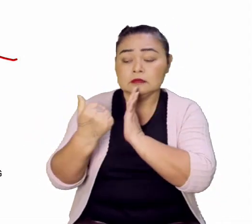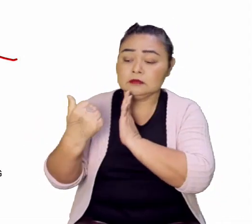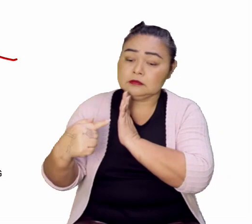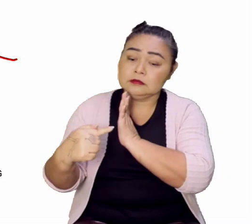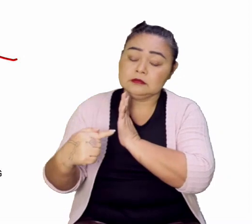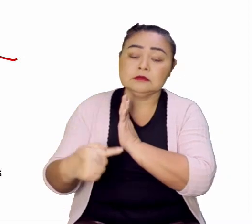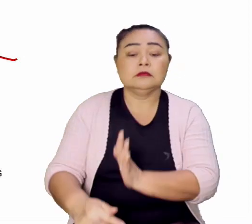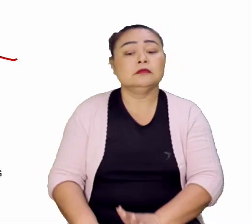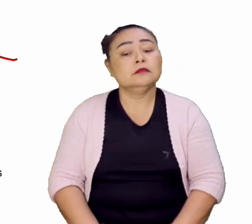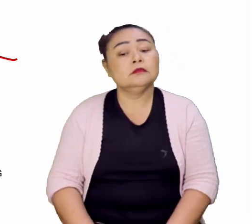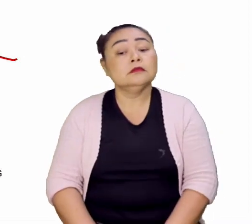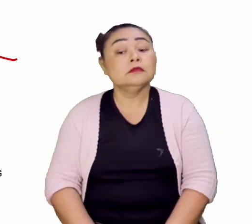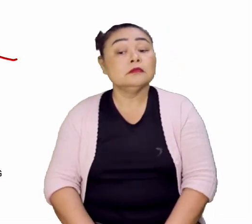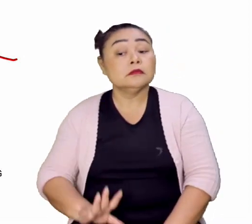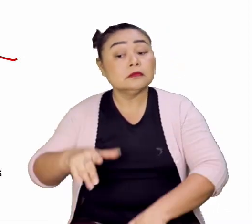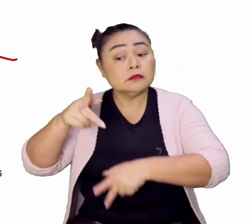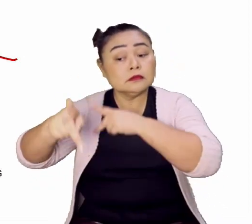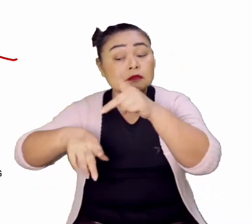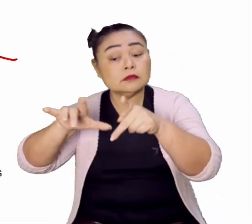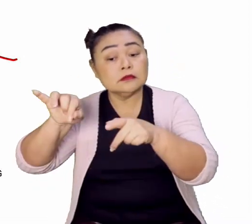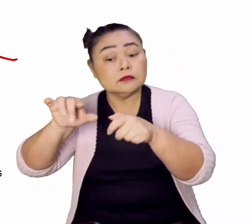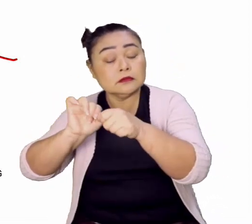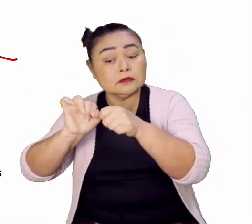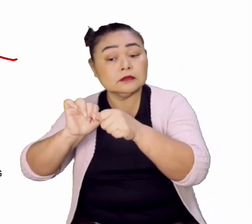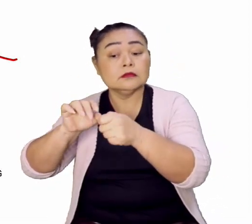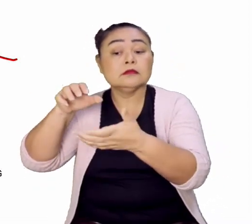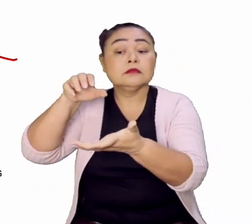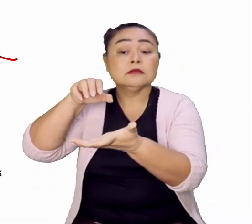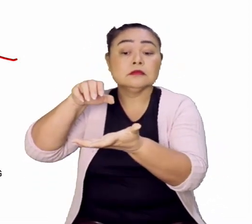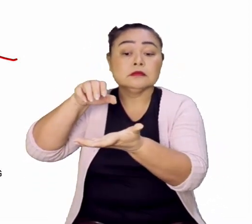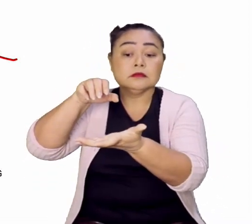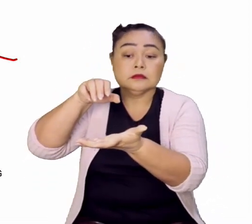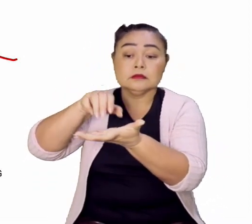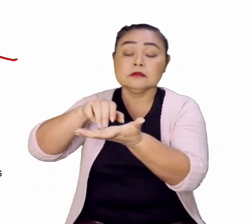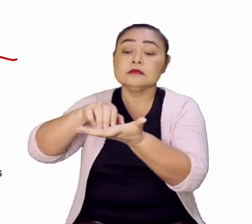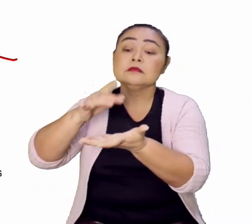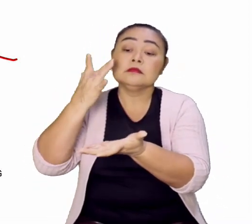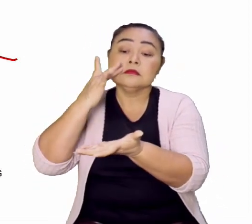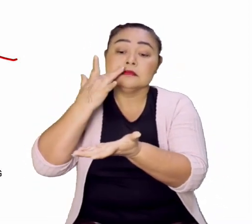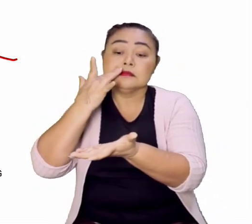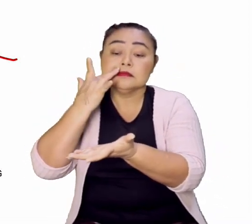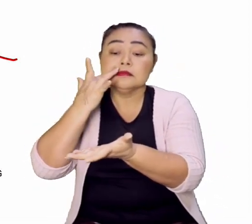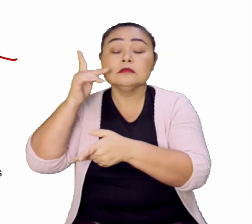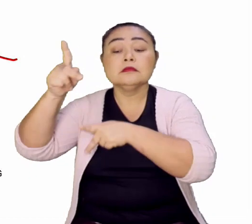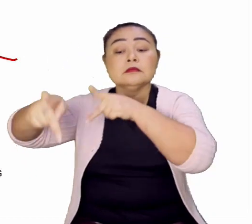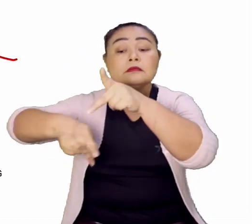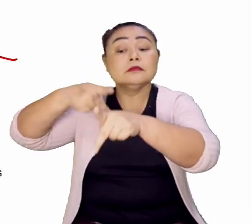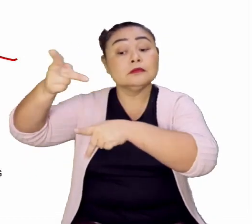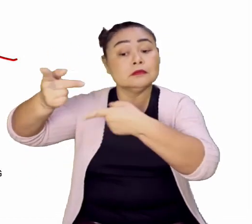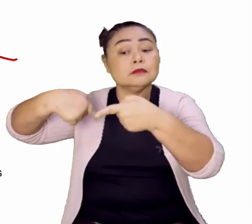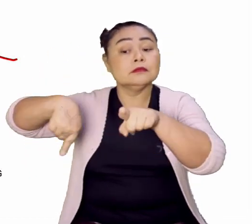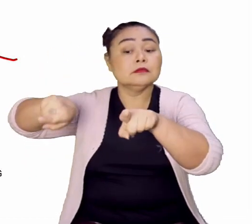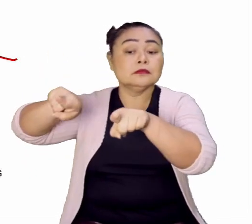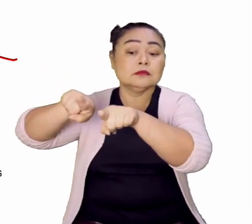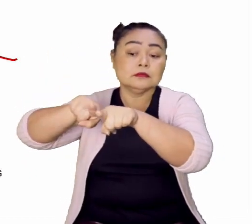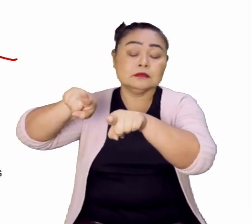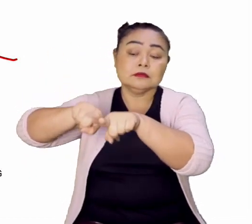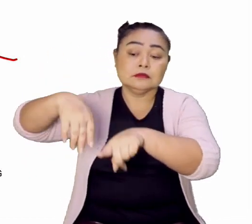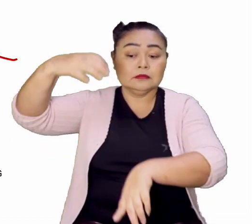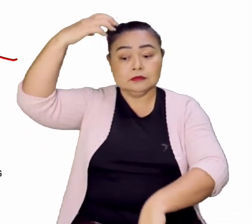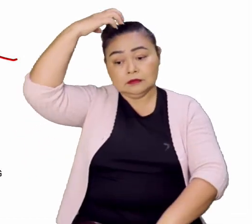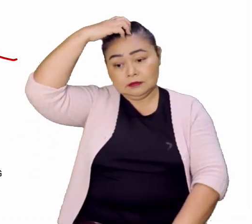Além da população colonial, a sede de ouro atingiu a população do reino português. Também